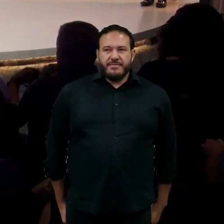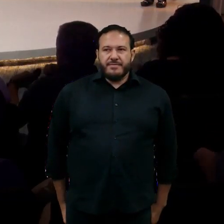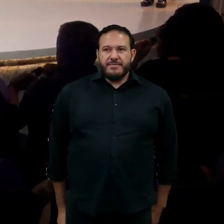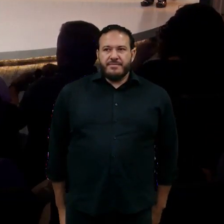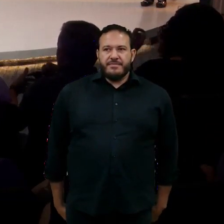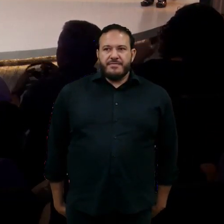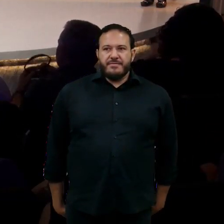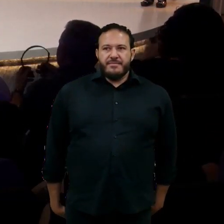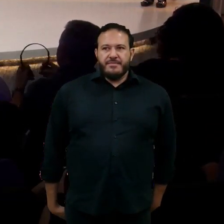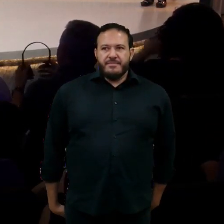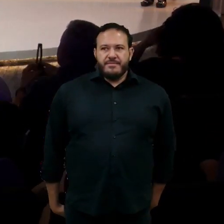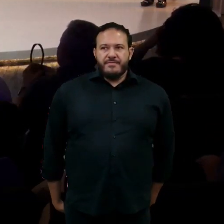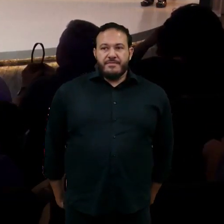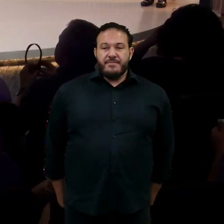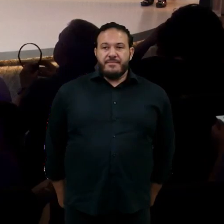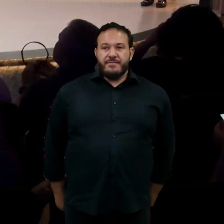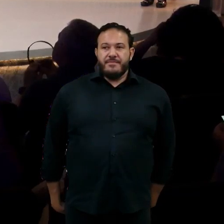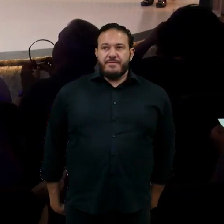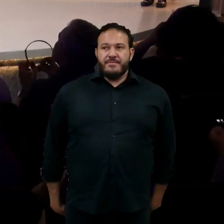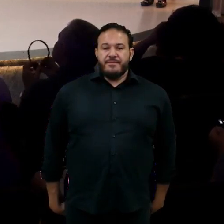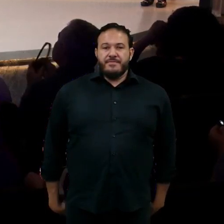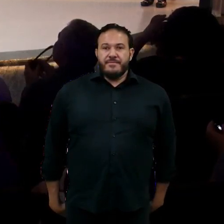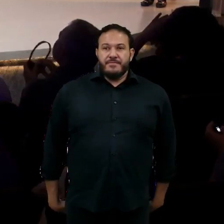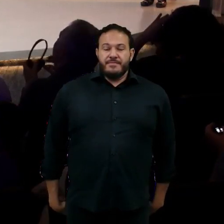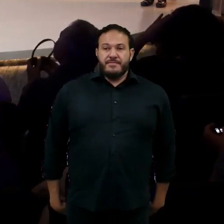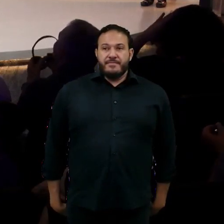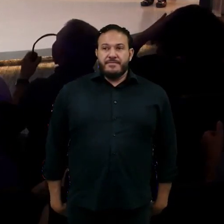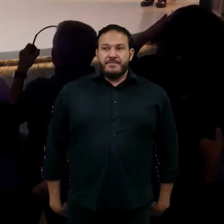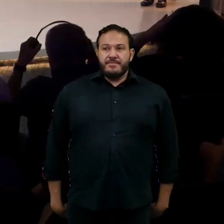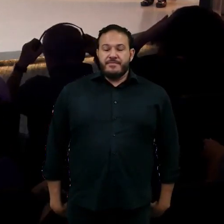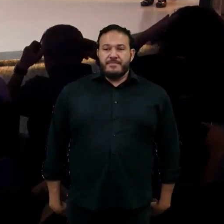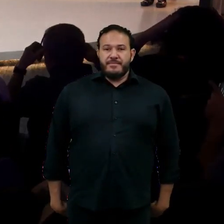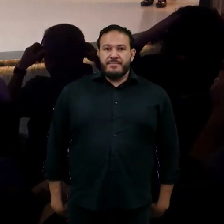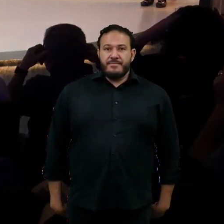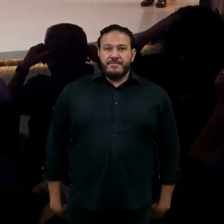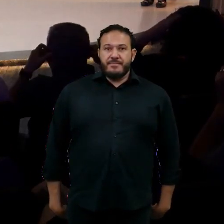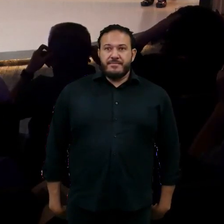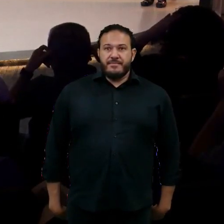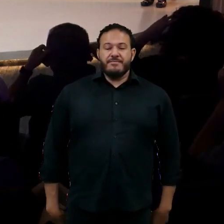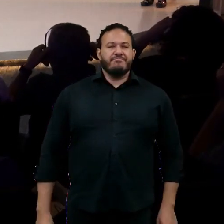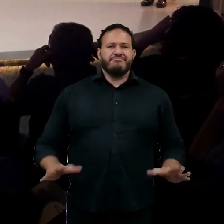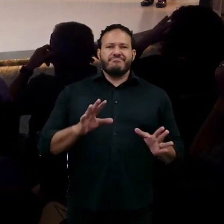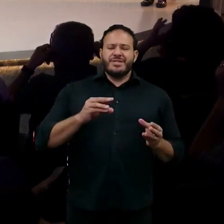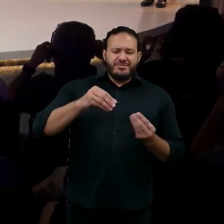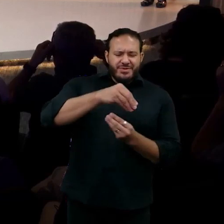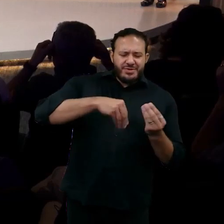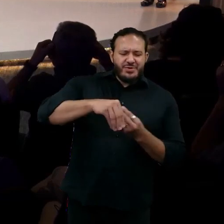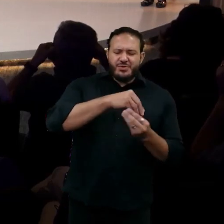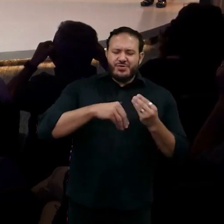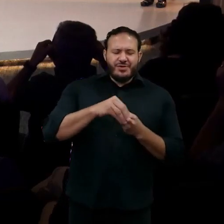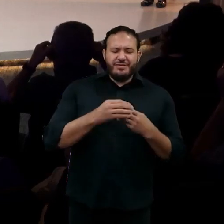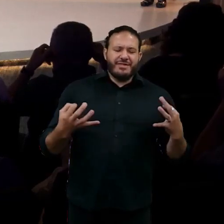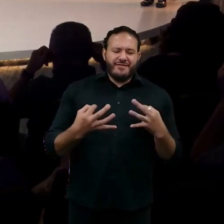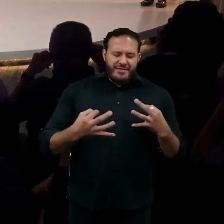Bem, é a mistura perfeita de coração e mente. e não poderia